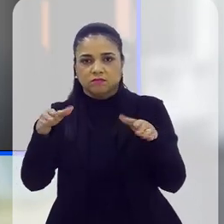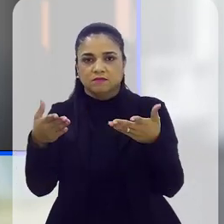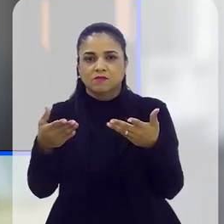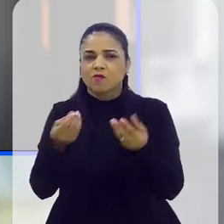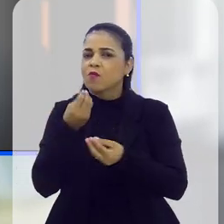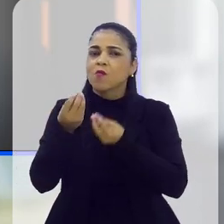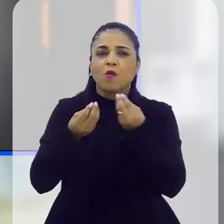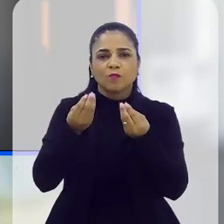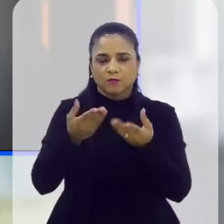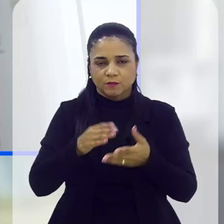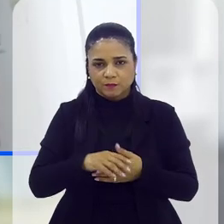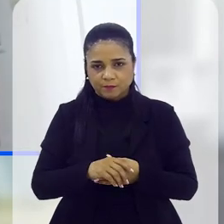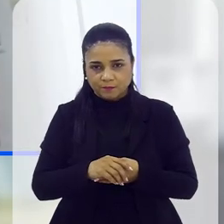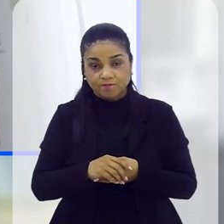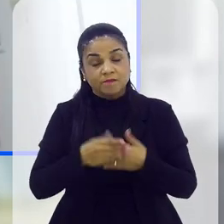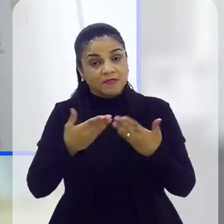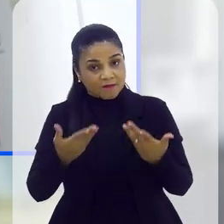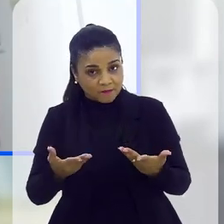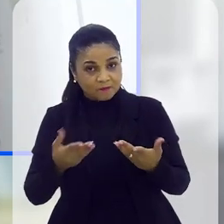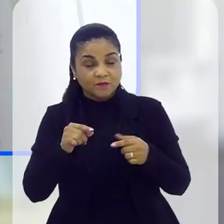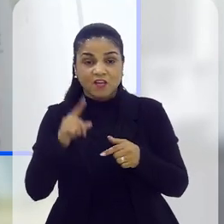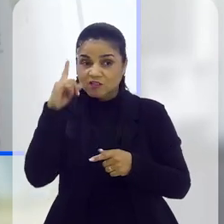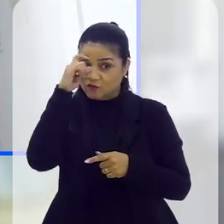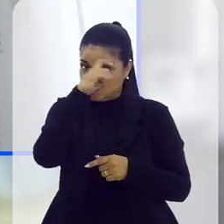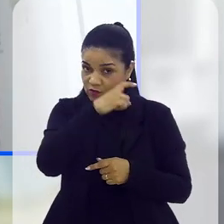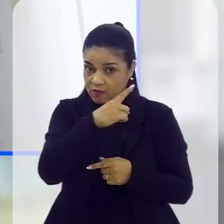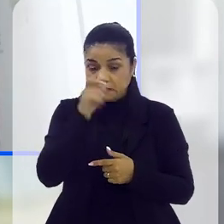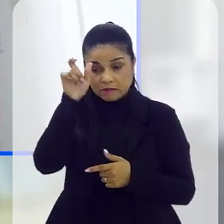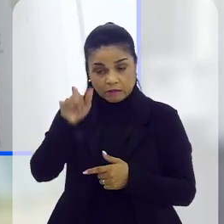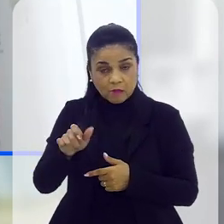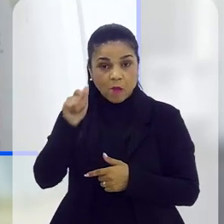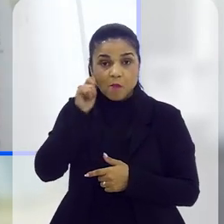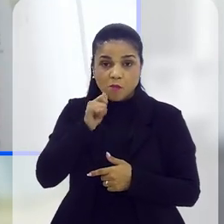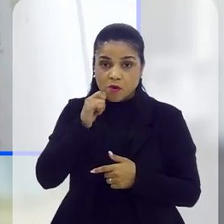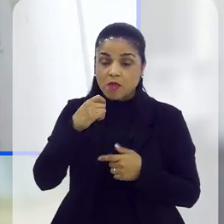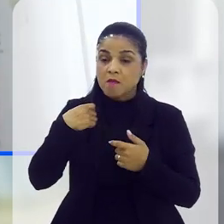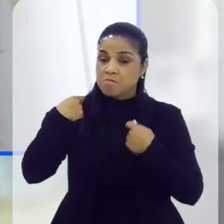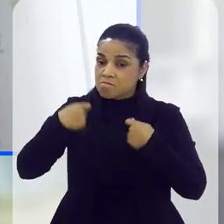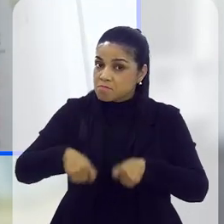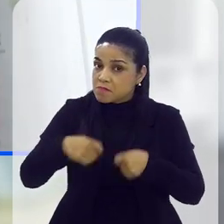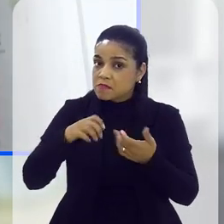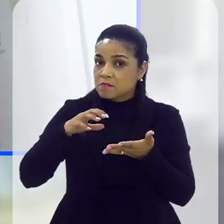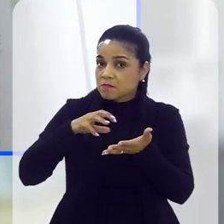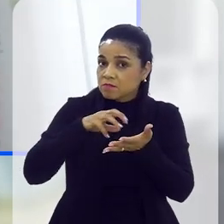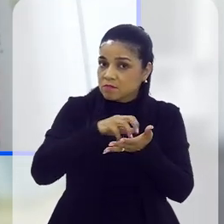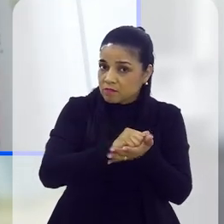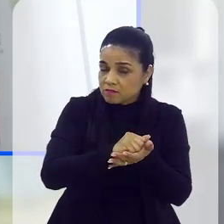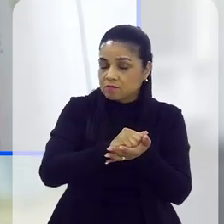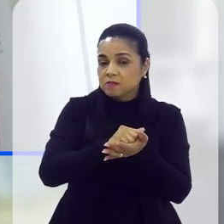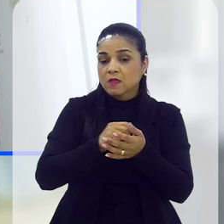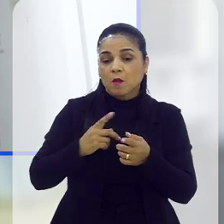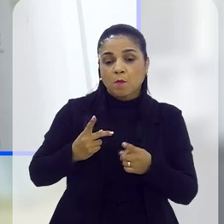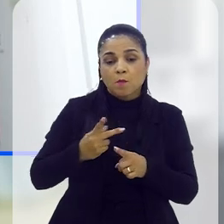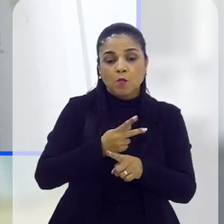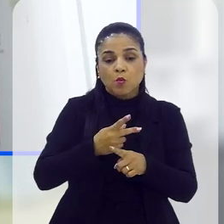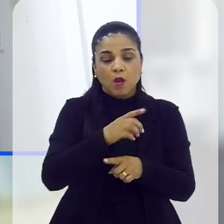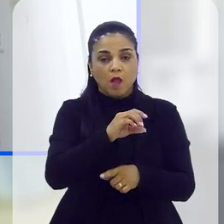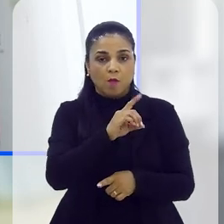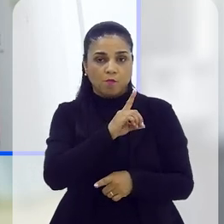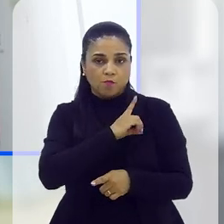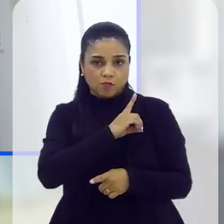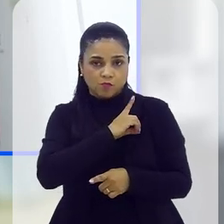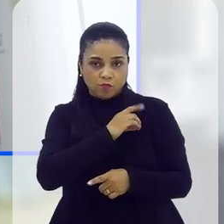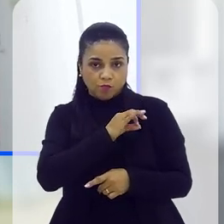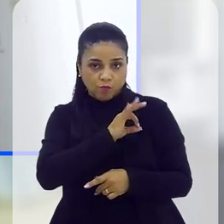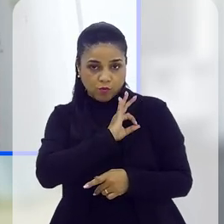divulgação de imagem? Aí é que nós temos a dificuldade. A mulher, claro, deve registrar, deve procurar a polícia